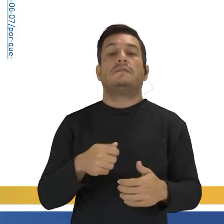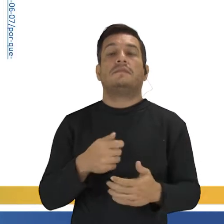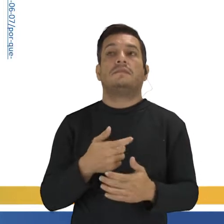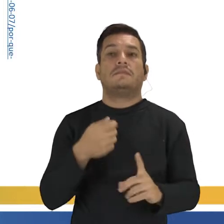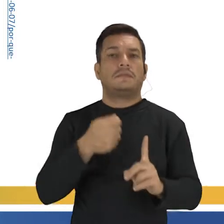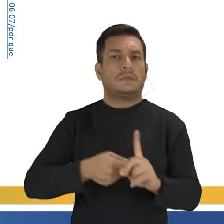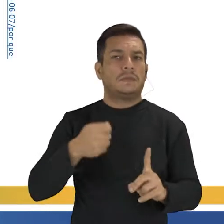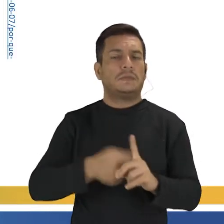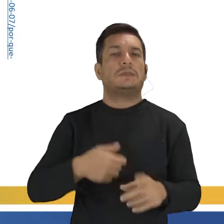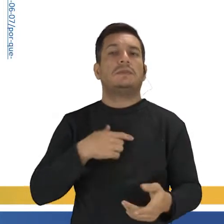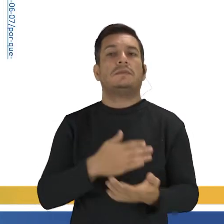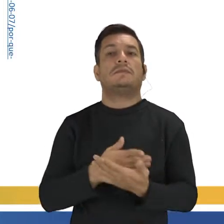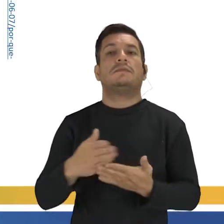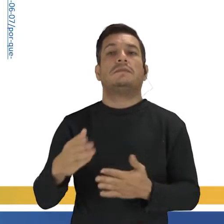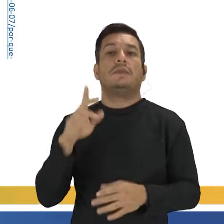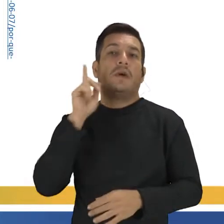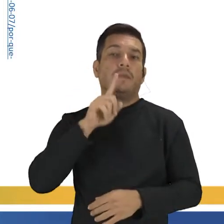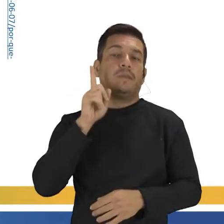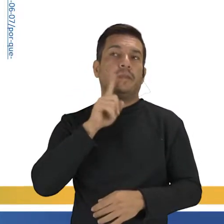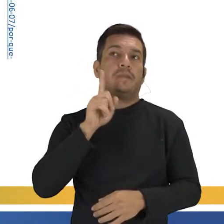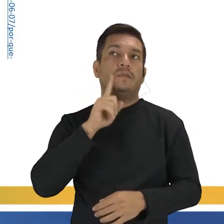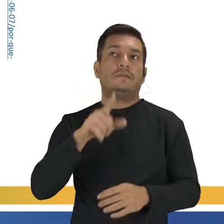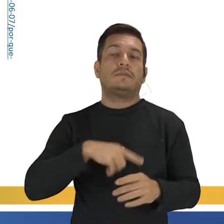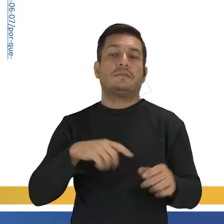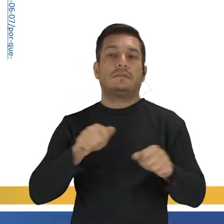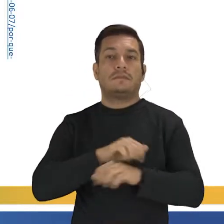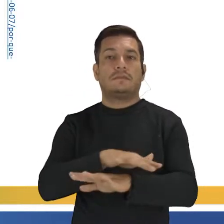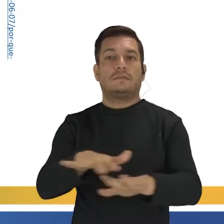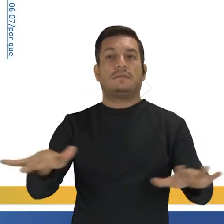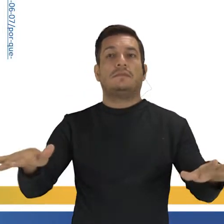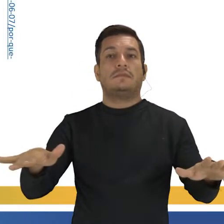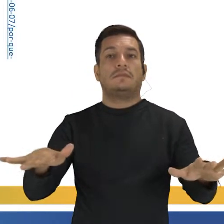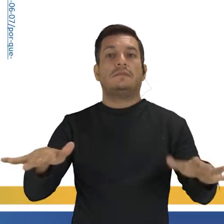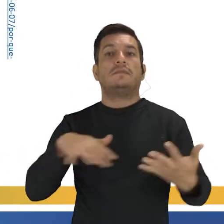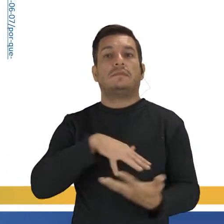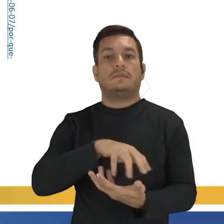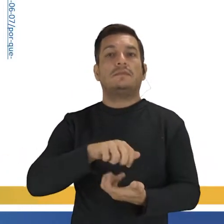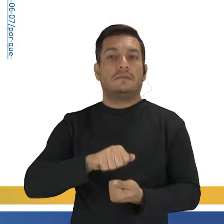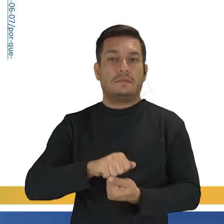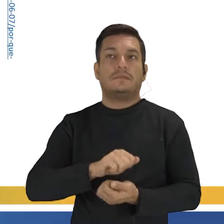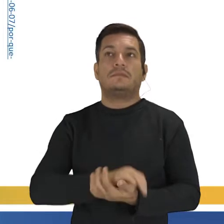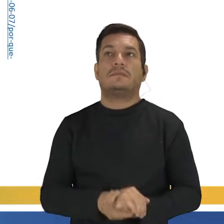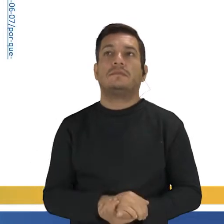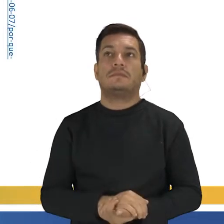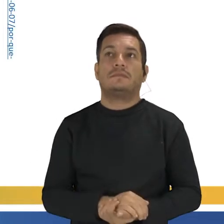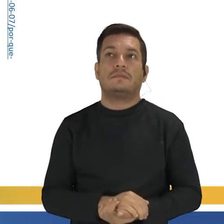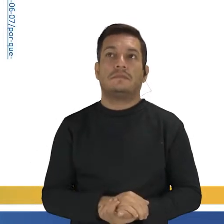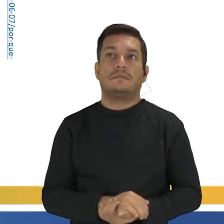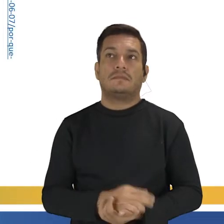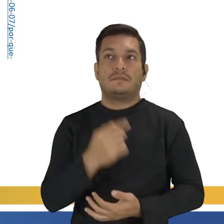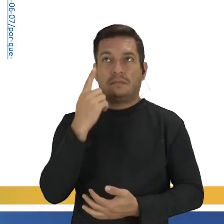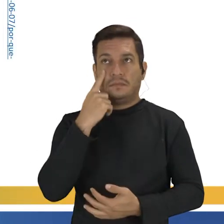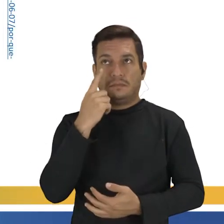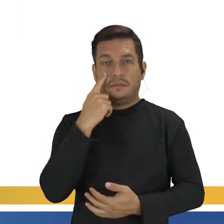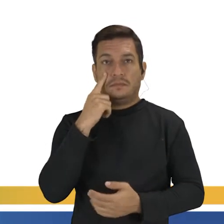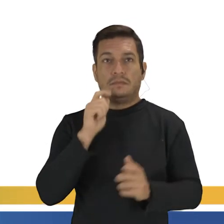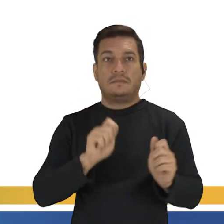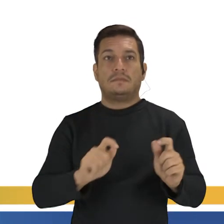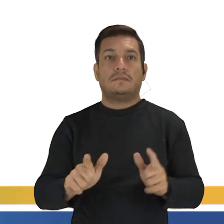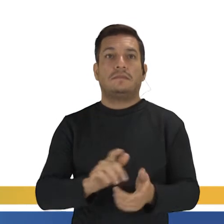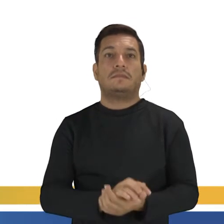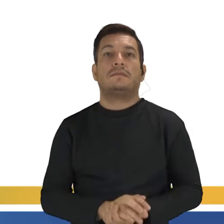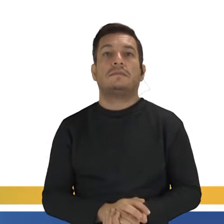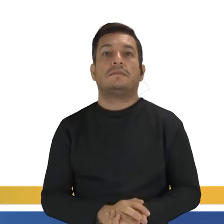começam nos Estados Unidos e que ganham aí uma repercussão mundial, né? Vamos aqui num slide.